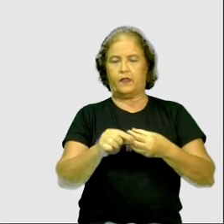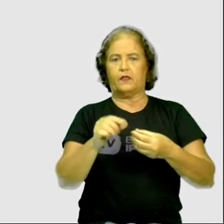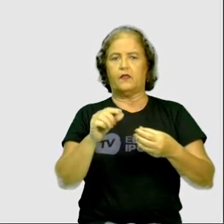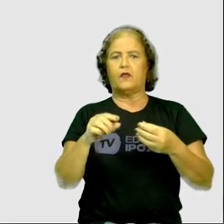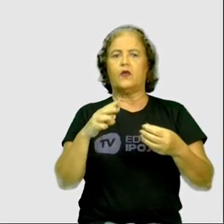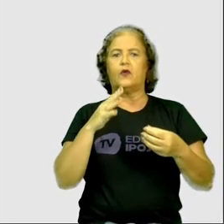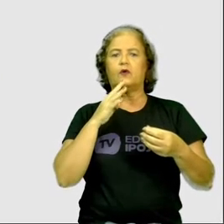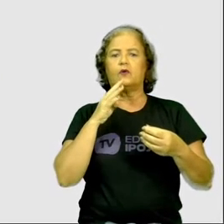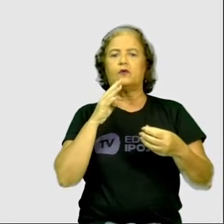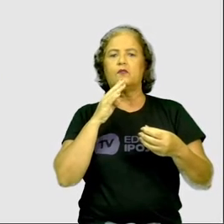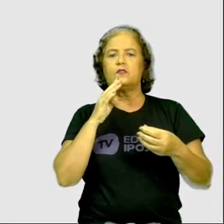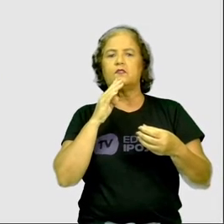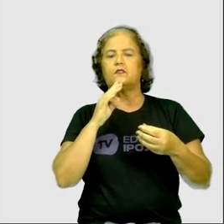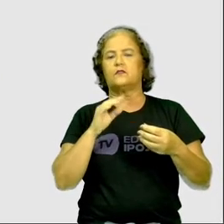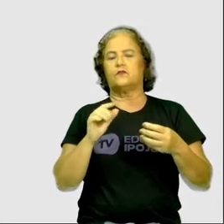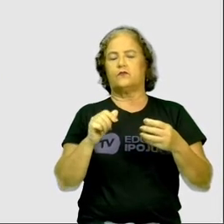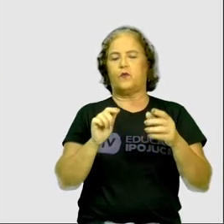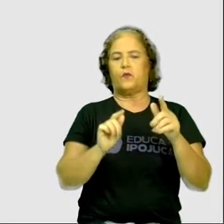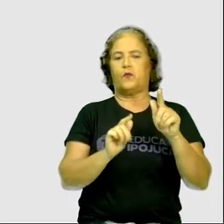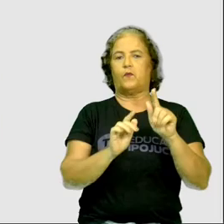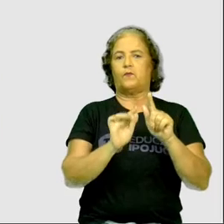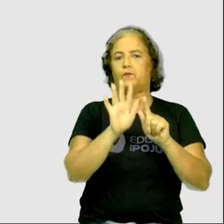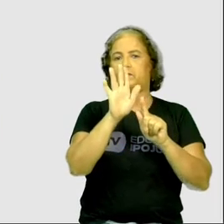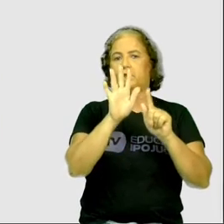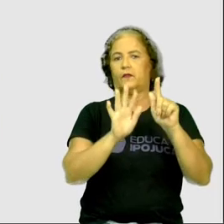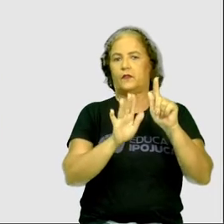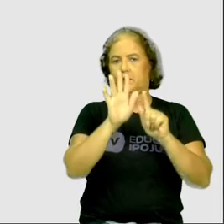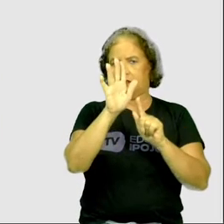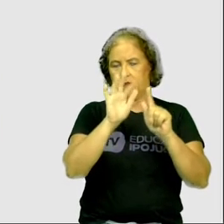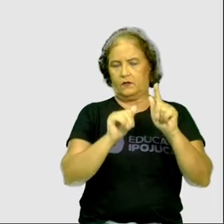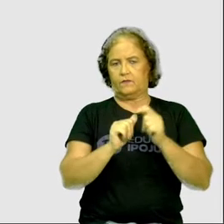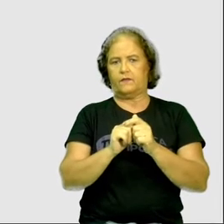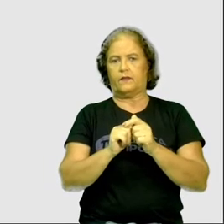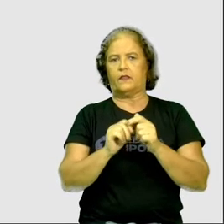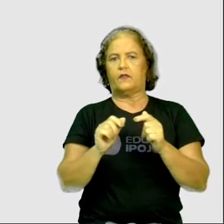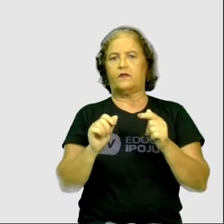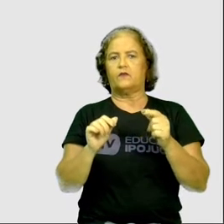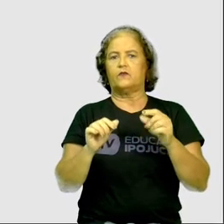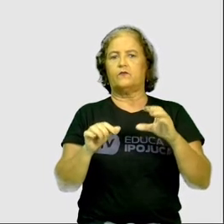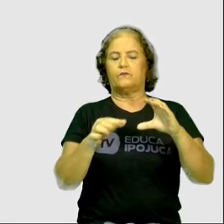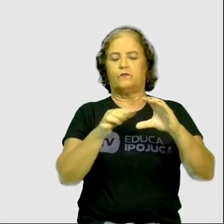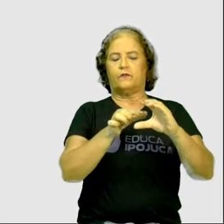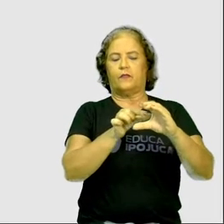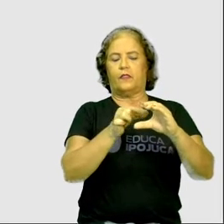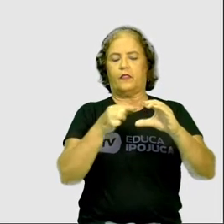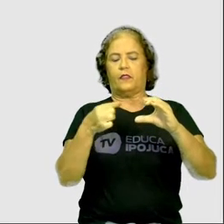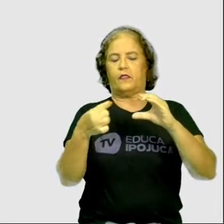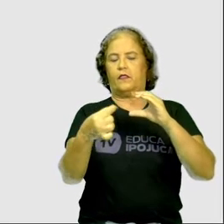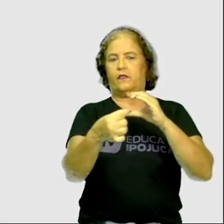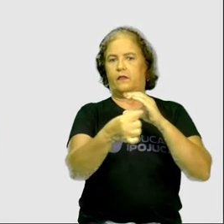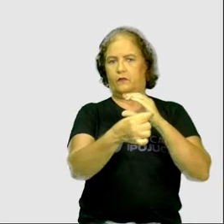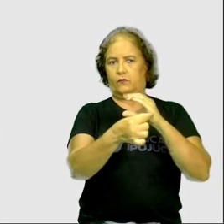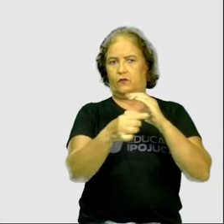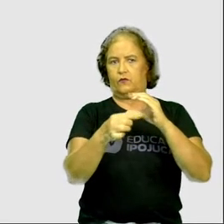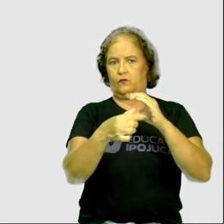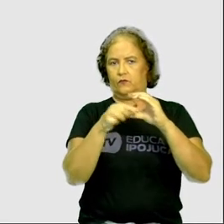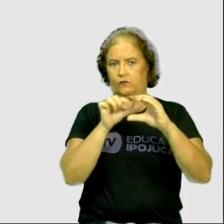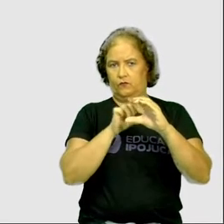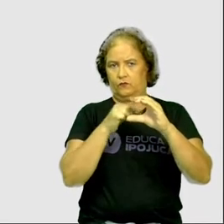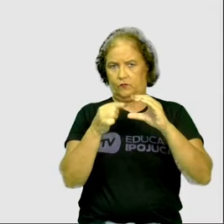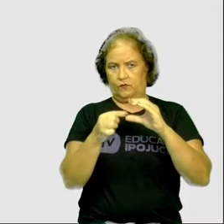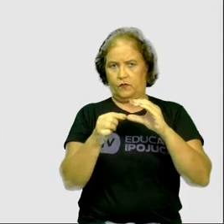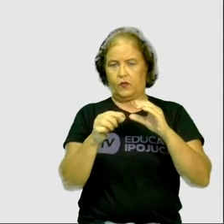basicamente é de gás. Saturno, é principalmente conhecido por seus anéis.